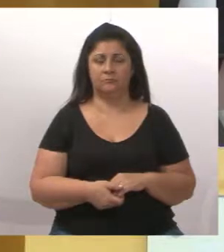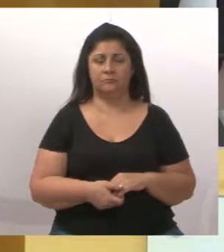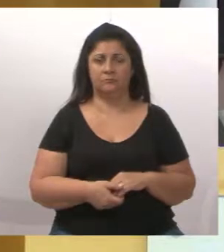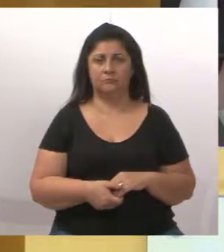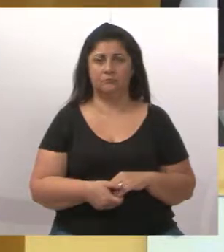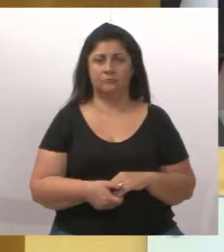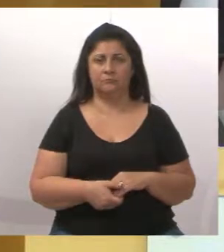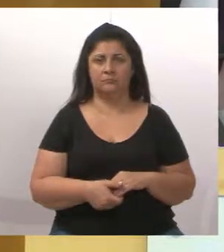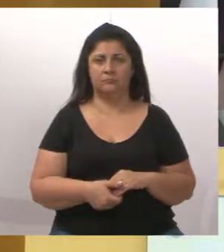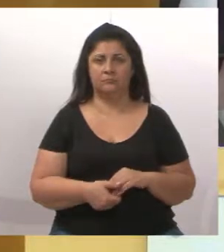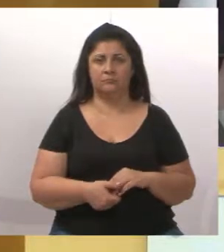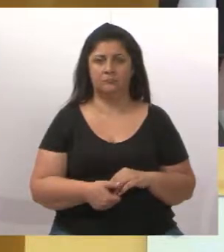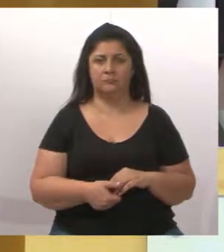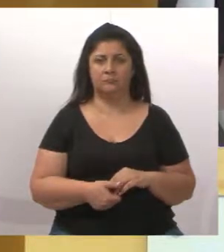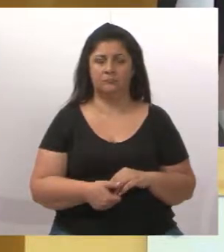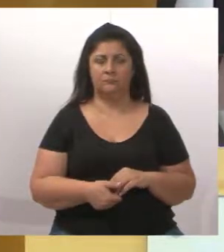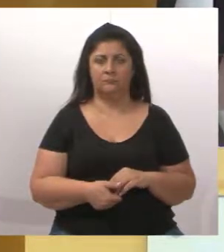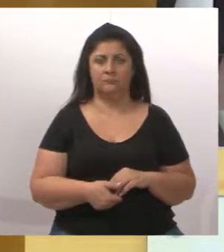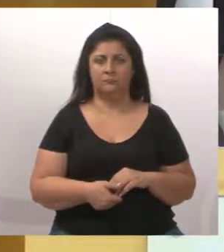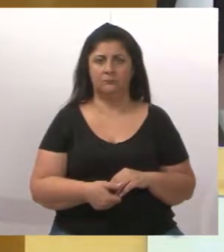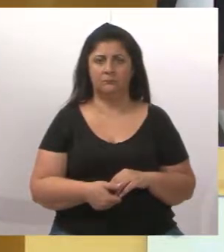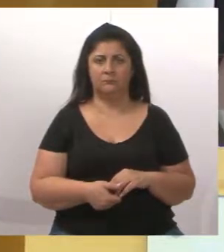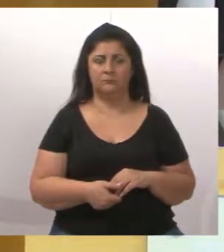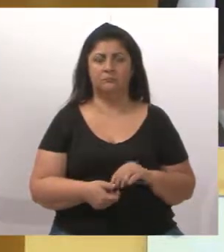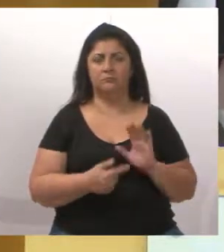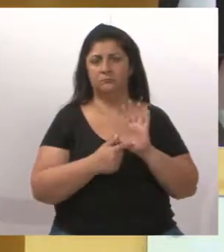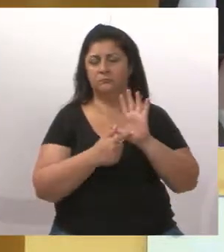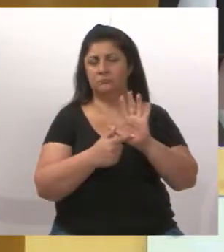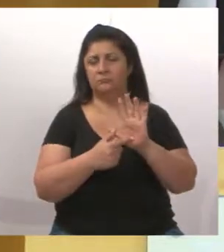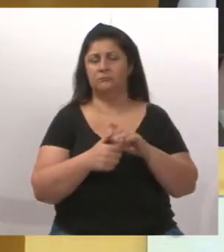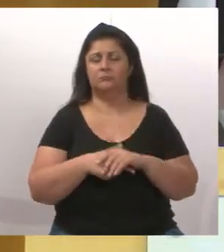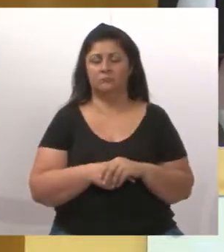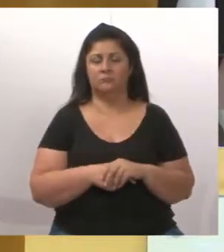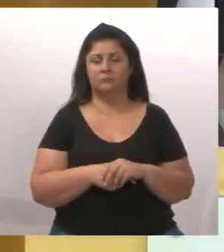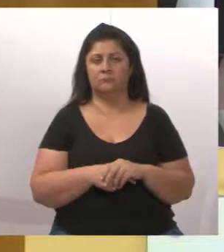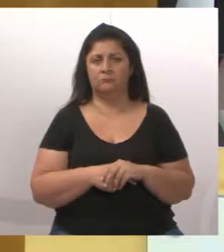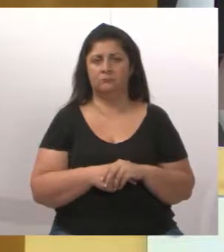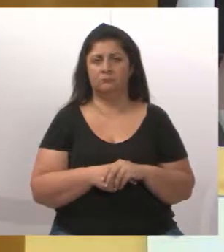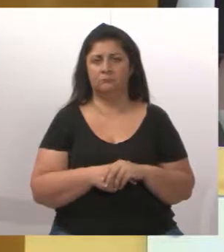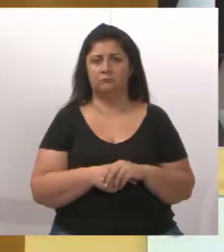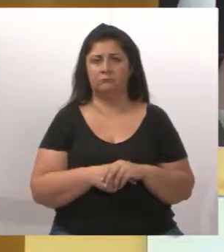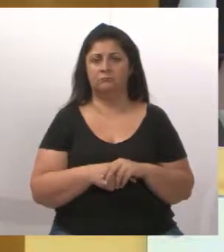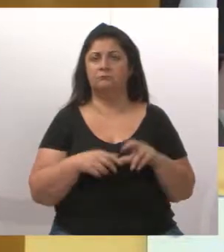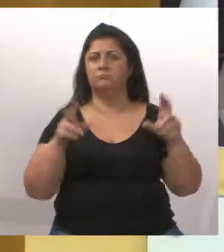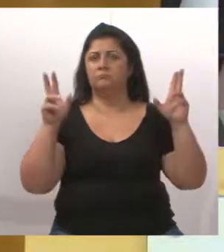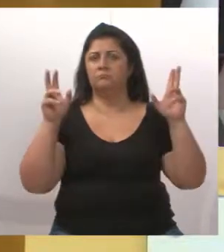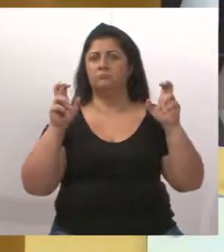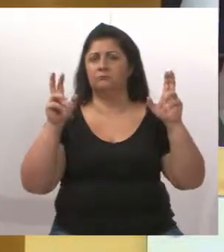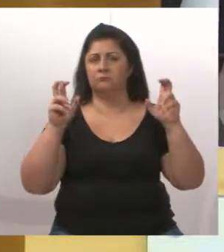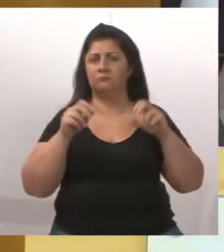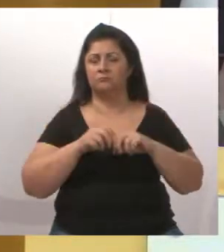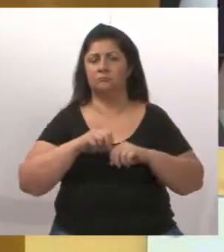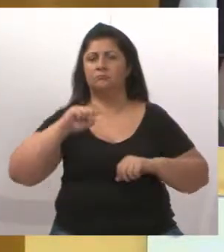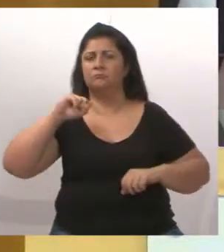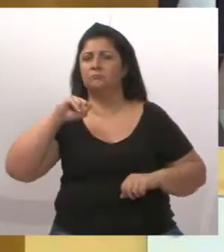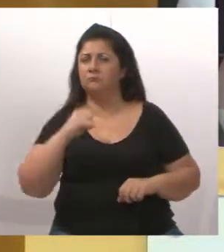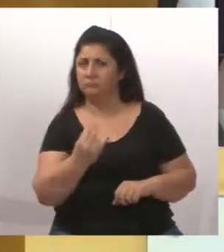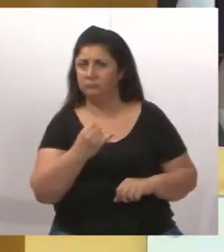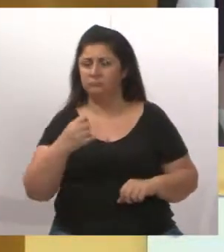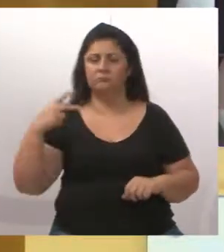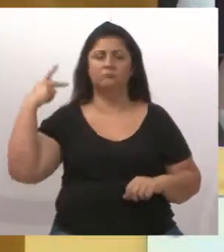Agora, eu vou levantar aqui uma questão. Se o vereador está